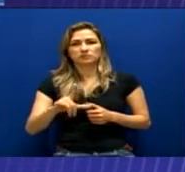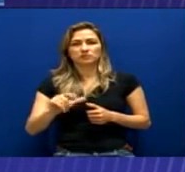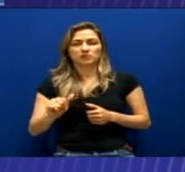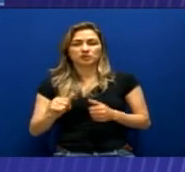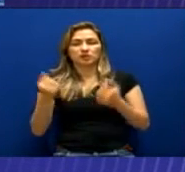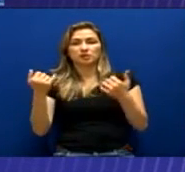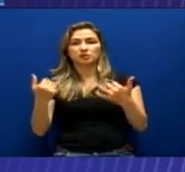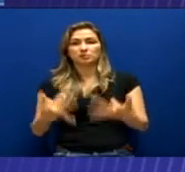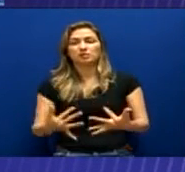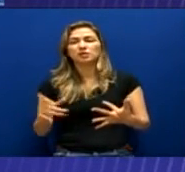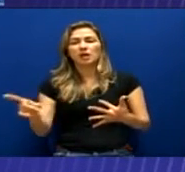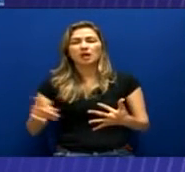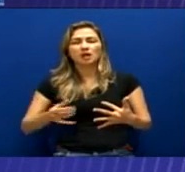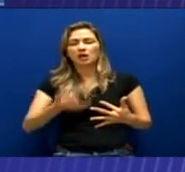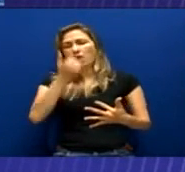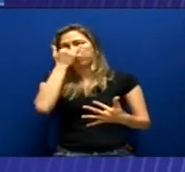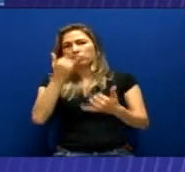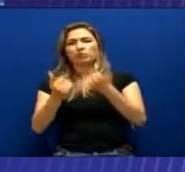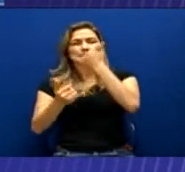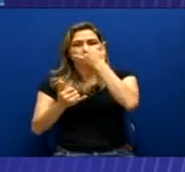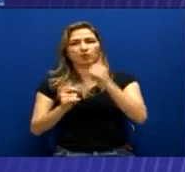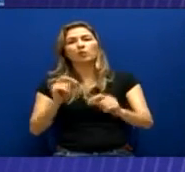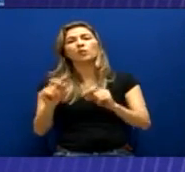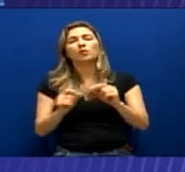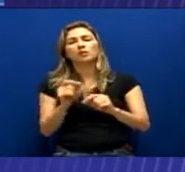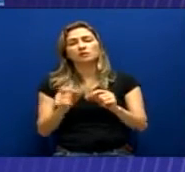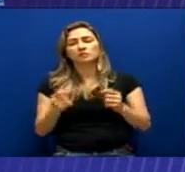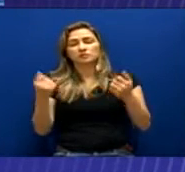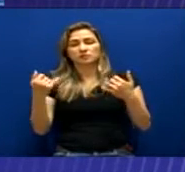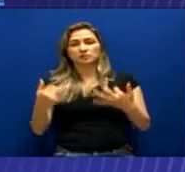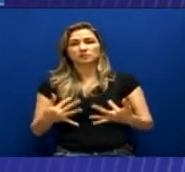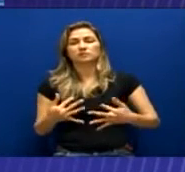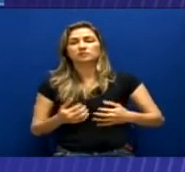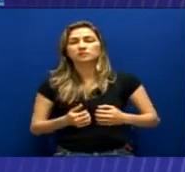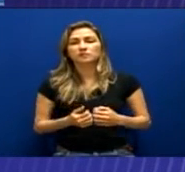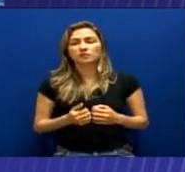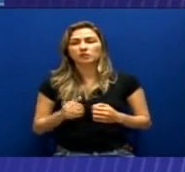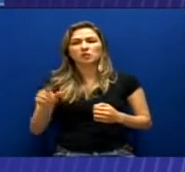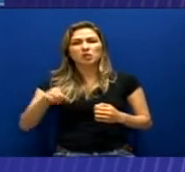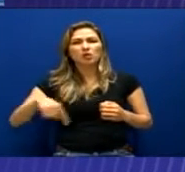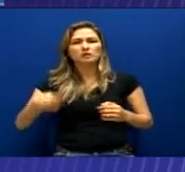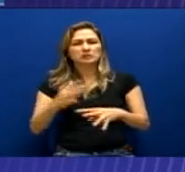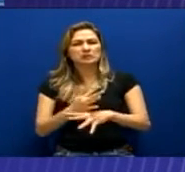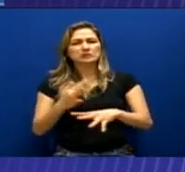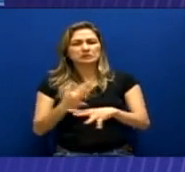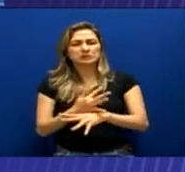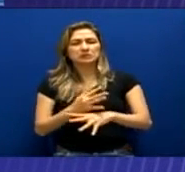depoimento está disponível na YouTube e no grupo Somos X Resistências pelo Facebook.